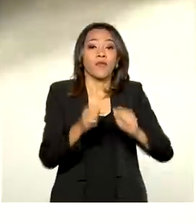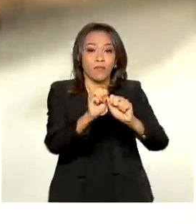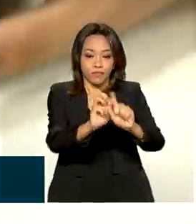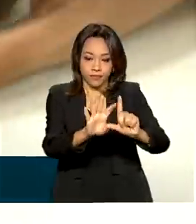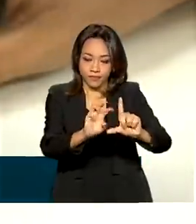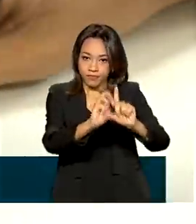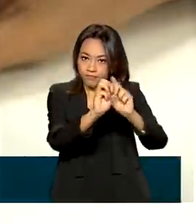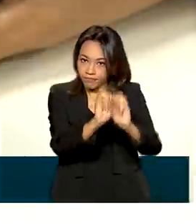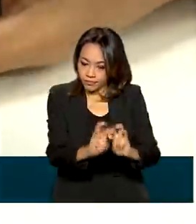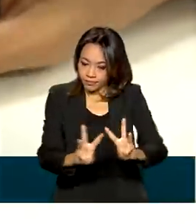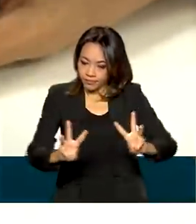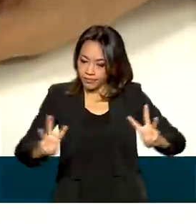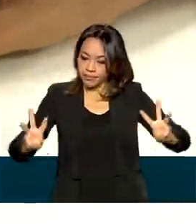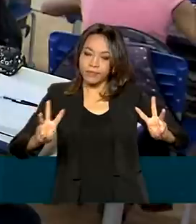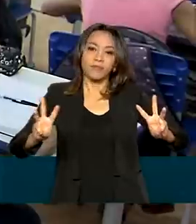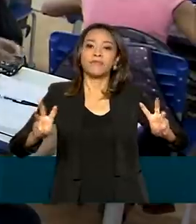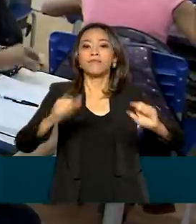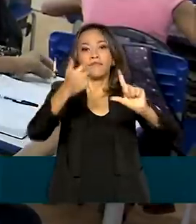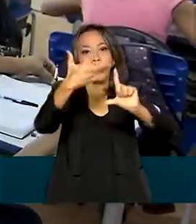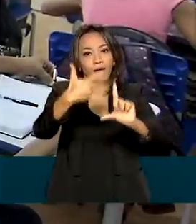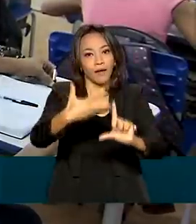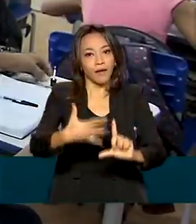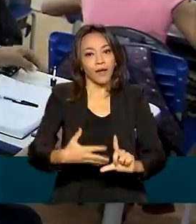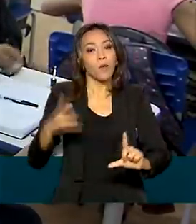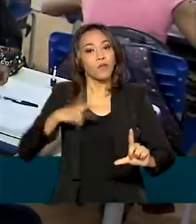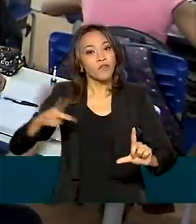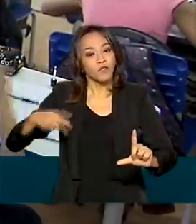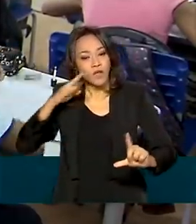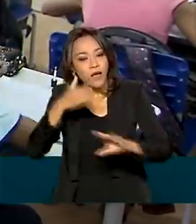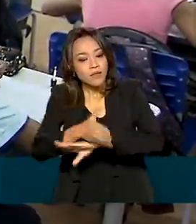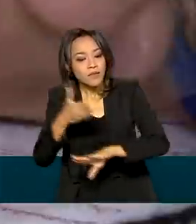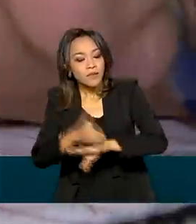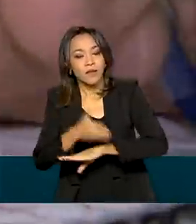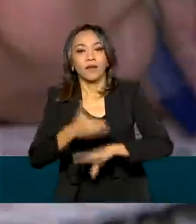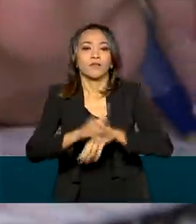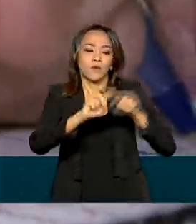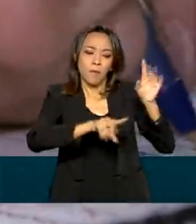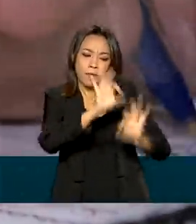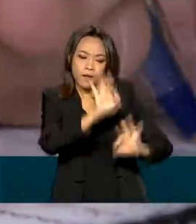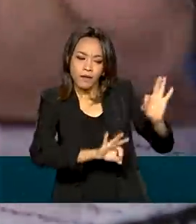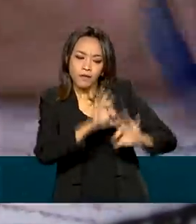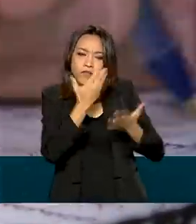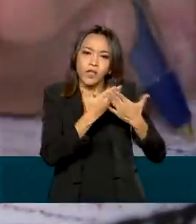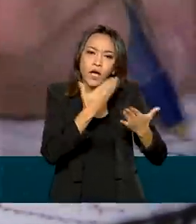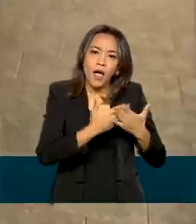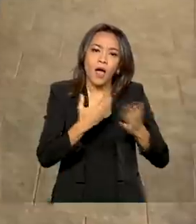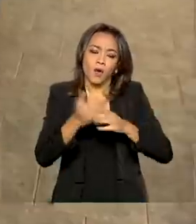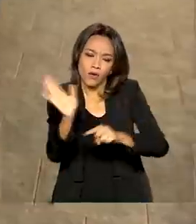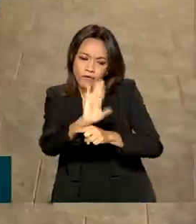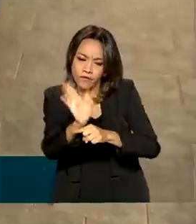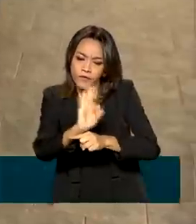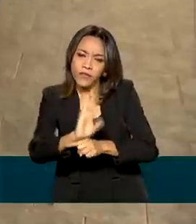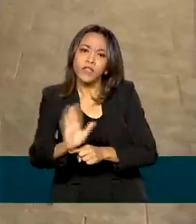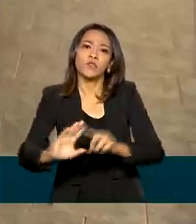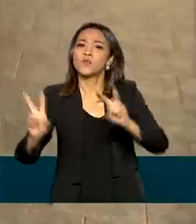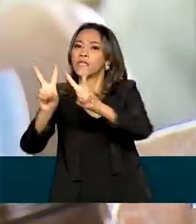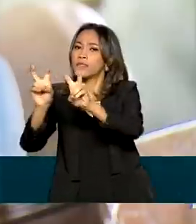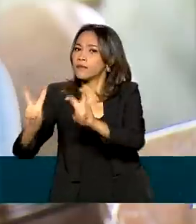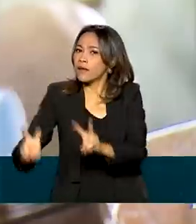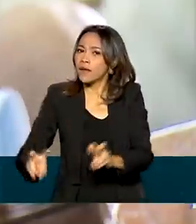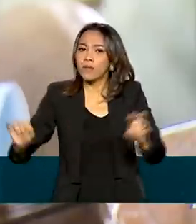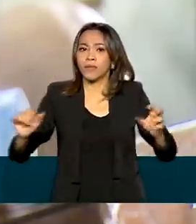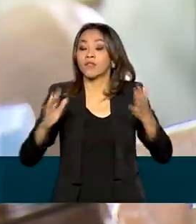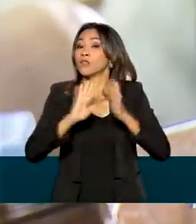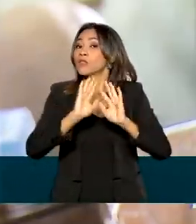Aprender Valor, professores terão acesso a planos de aula, vídeos, tutoriais e conteúdos relacionados à economia.